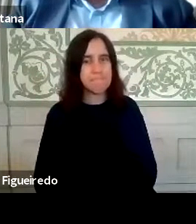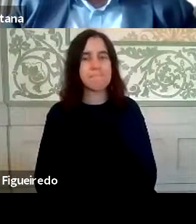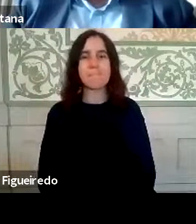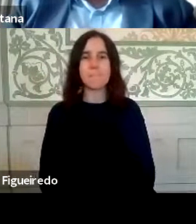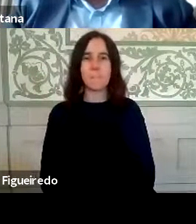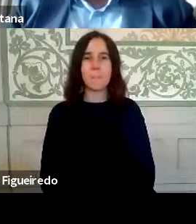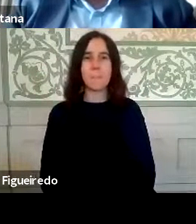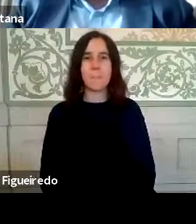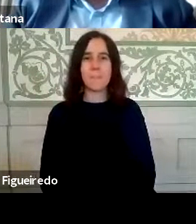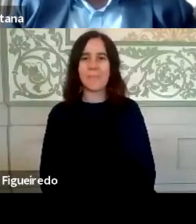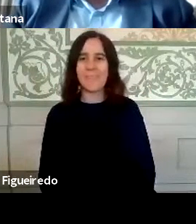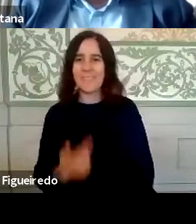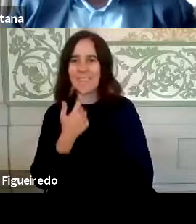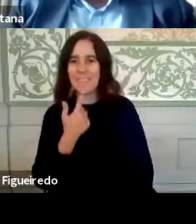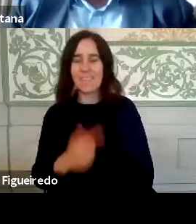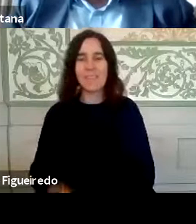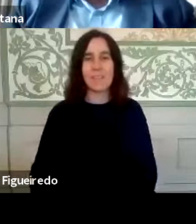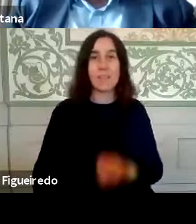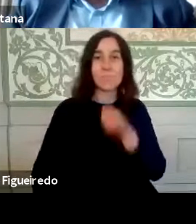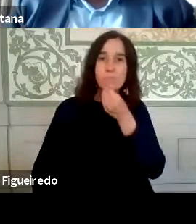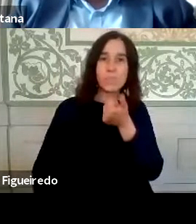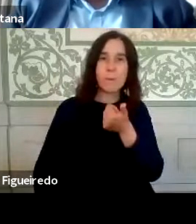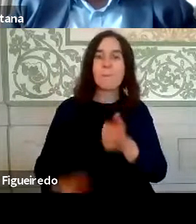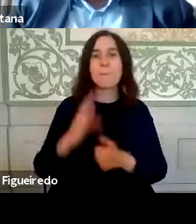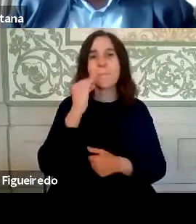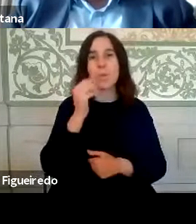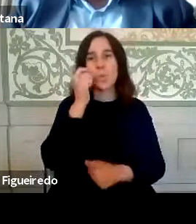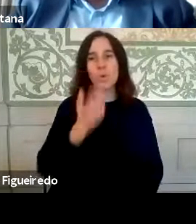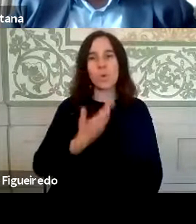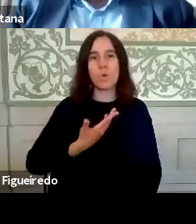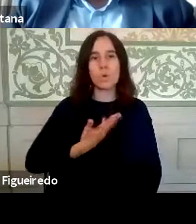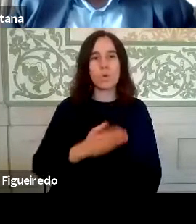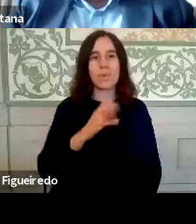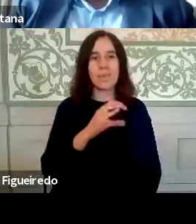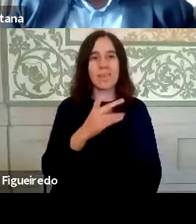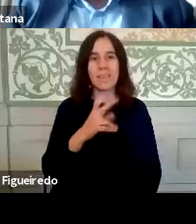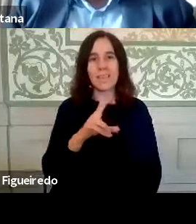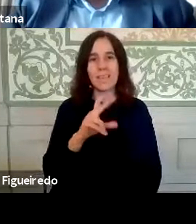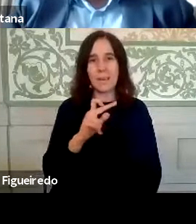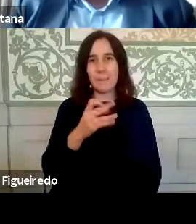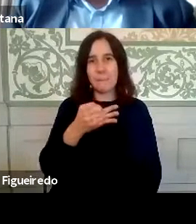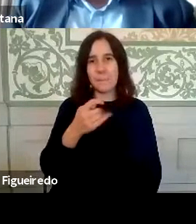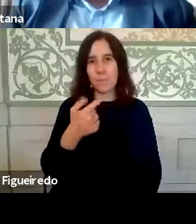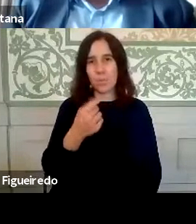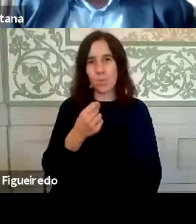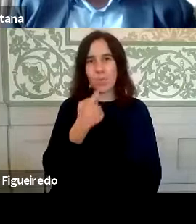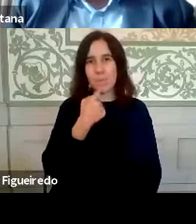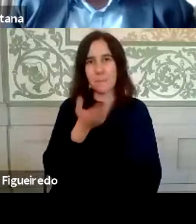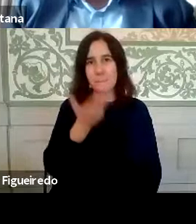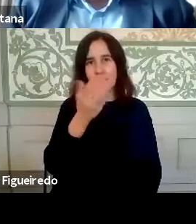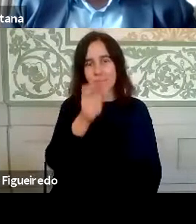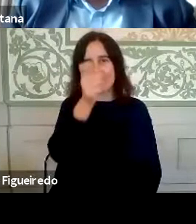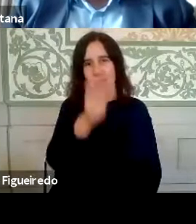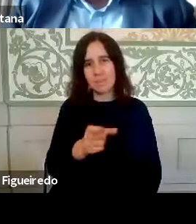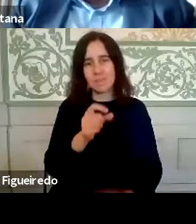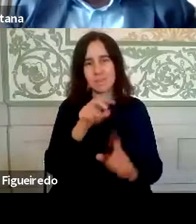Muito bem. Eu penso que o doutor Carapeto talvez seja, para já, a pessoa mais indicada com a sua visão de